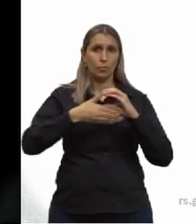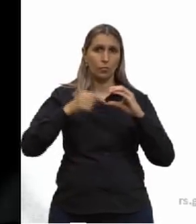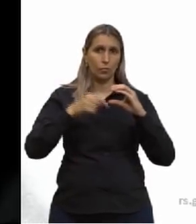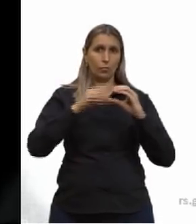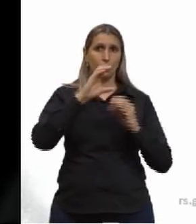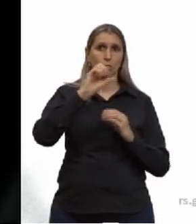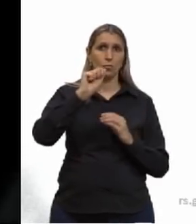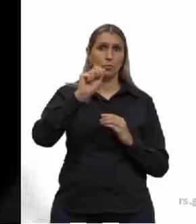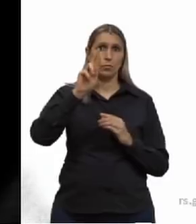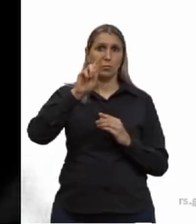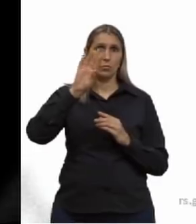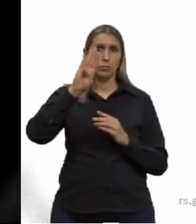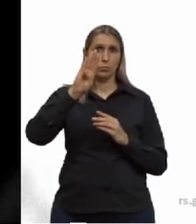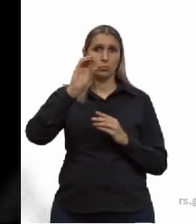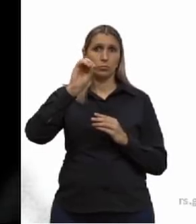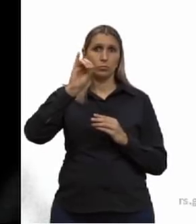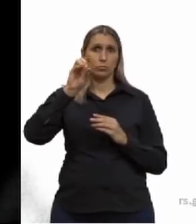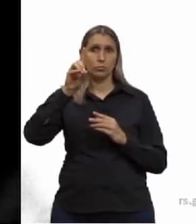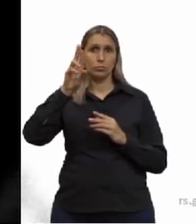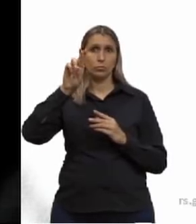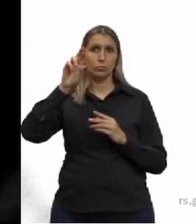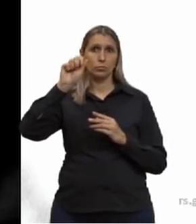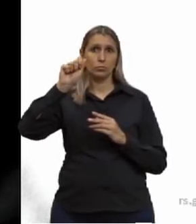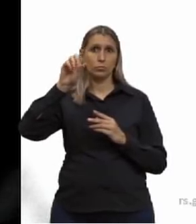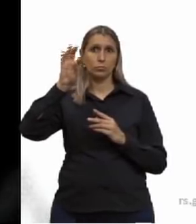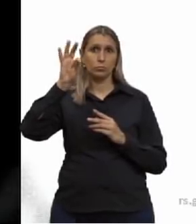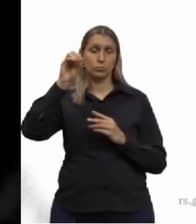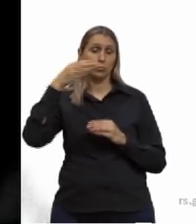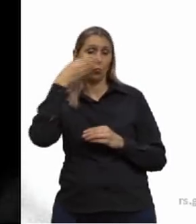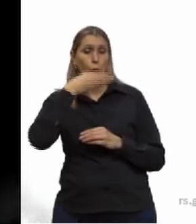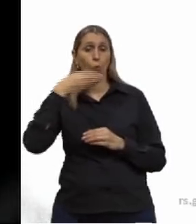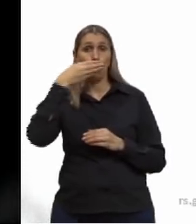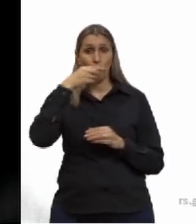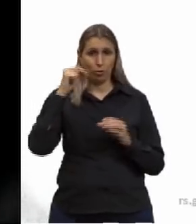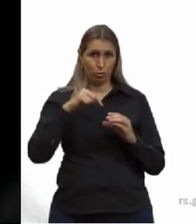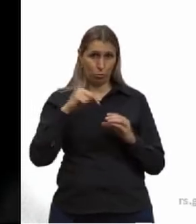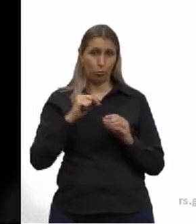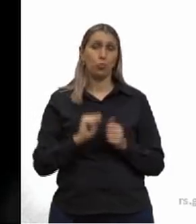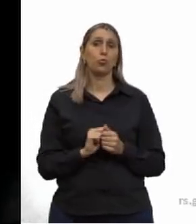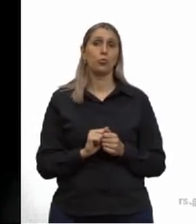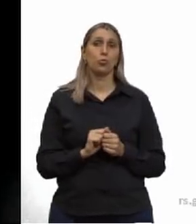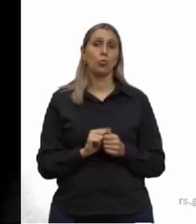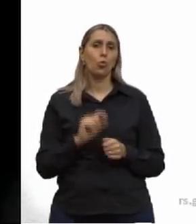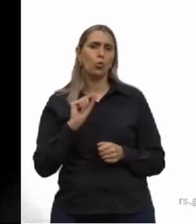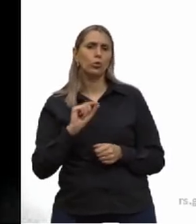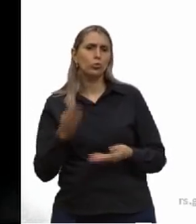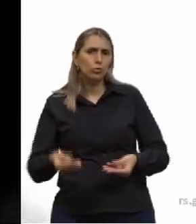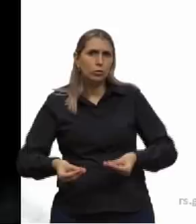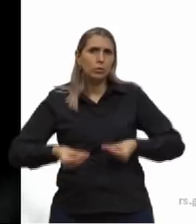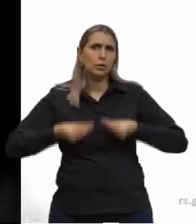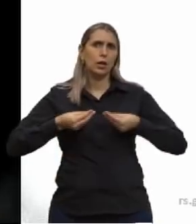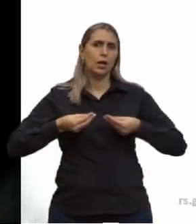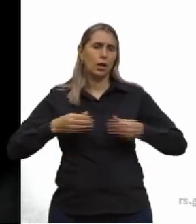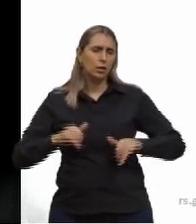São, a gente pode também dizer, que são os açúcares, são o que nos dá energia. A gente